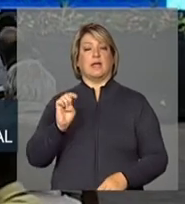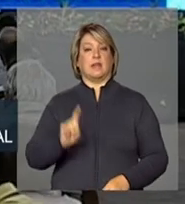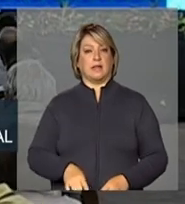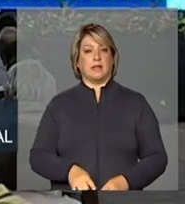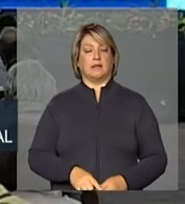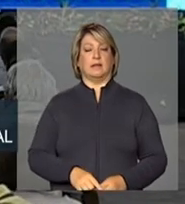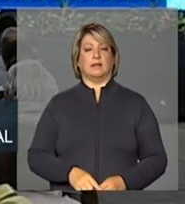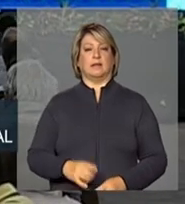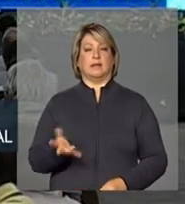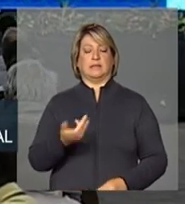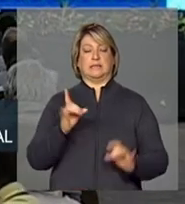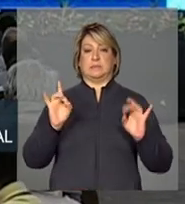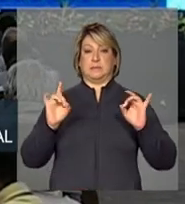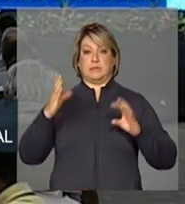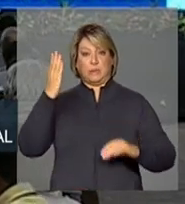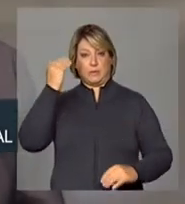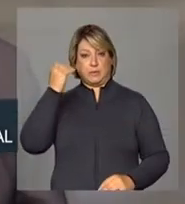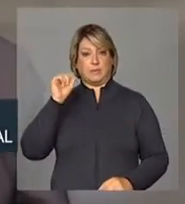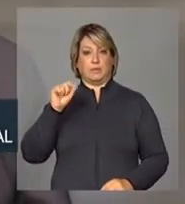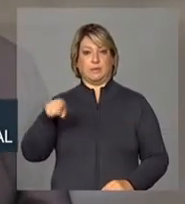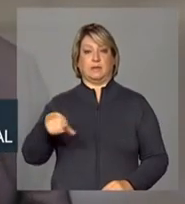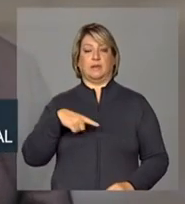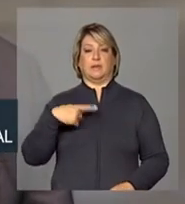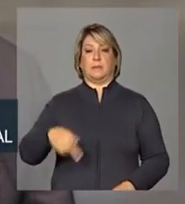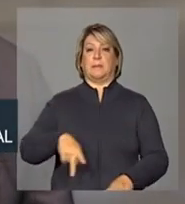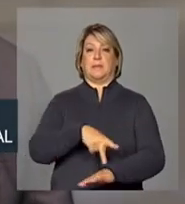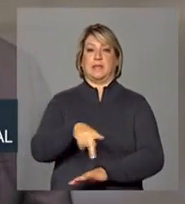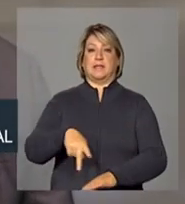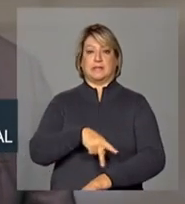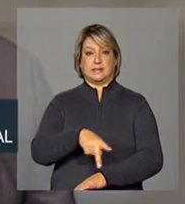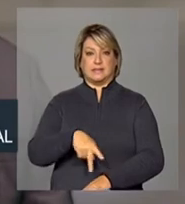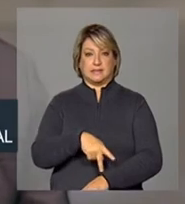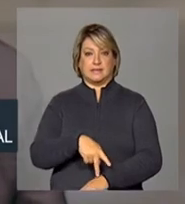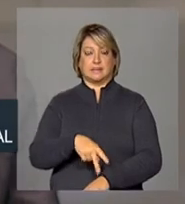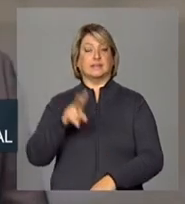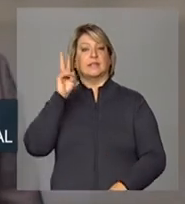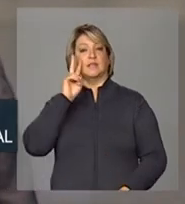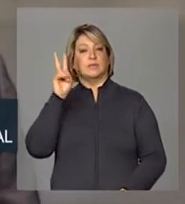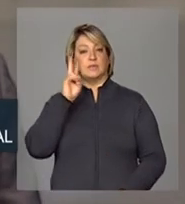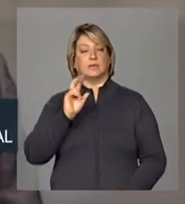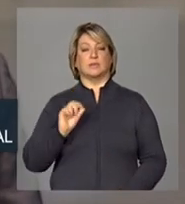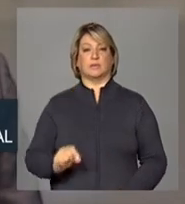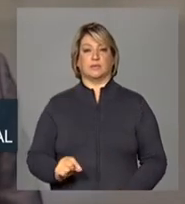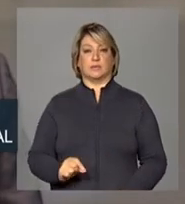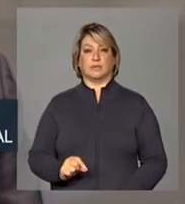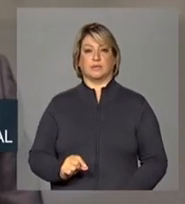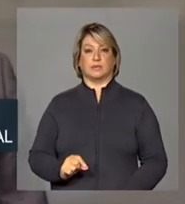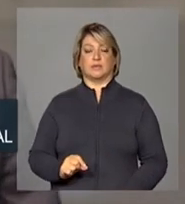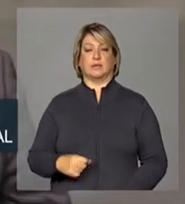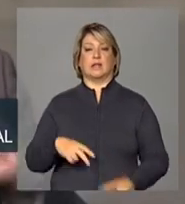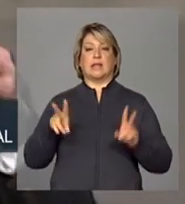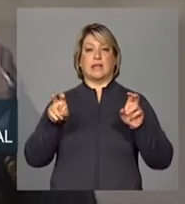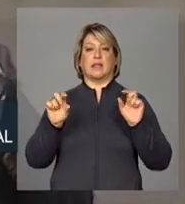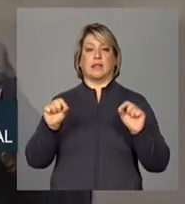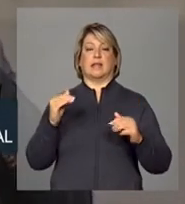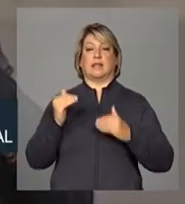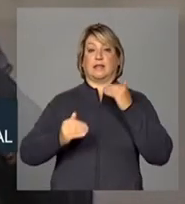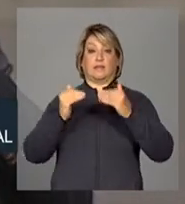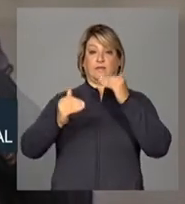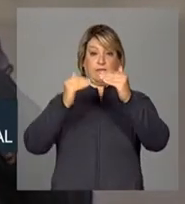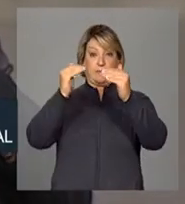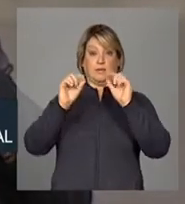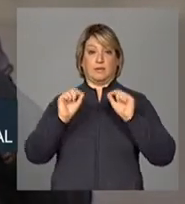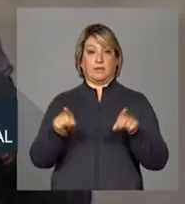especialista no país, com relação à temática do desenvolvimento